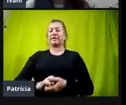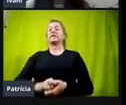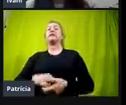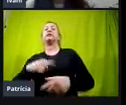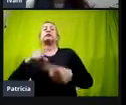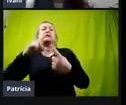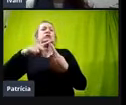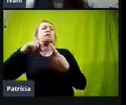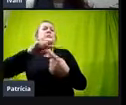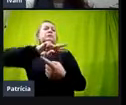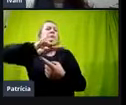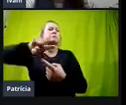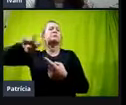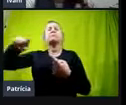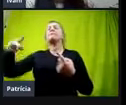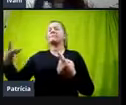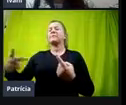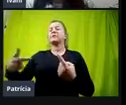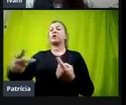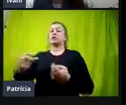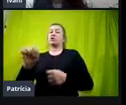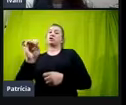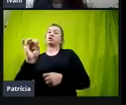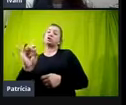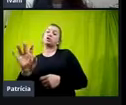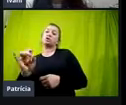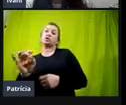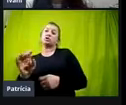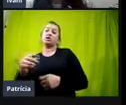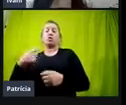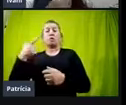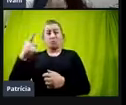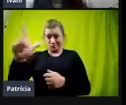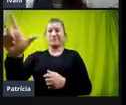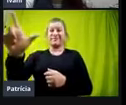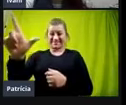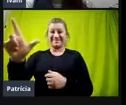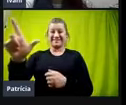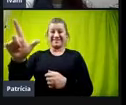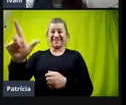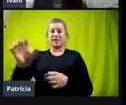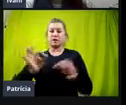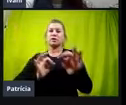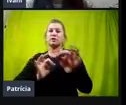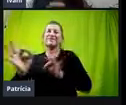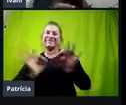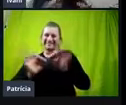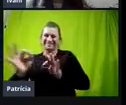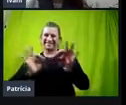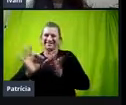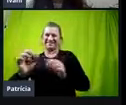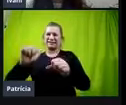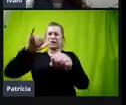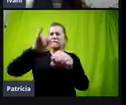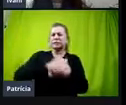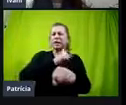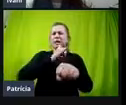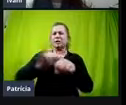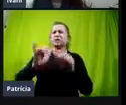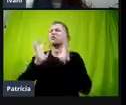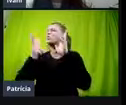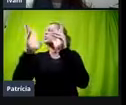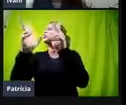de fazer isso e a gente só chega às formas mais adequadas de fazer isso quando todos